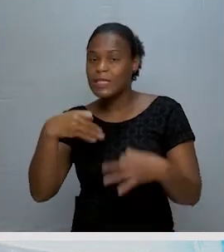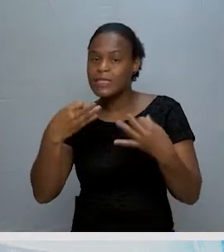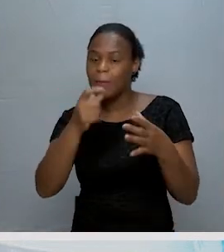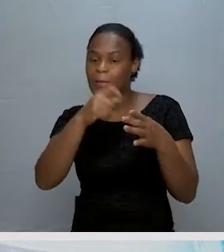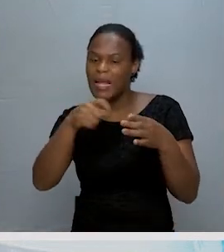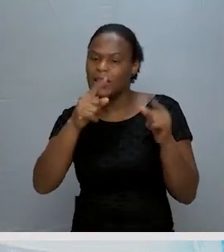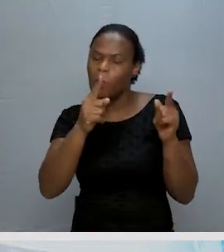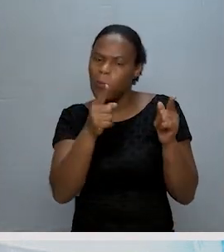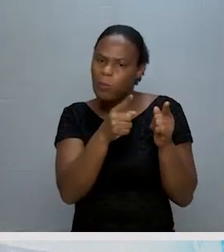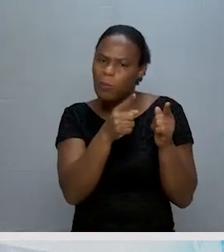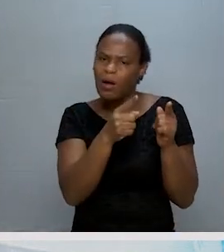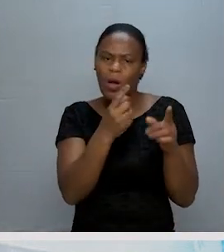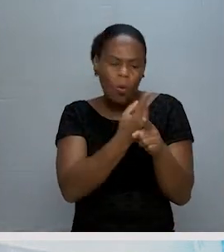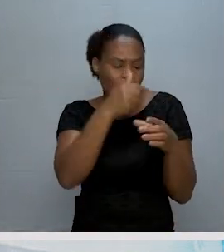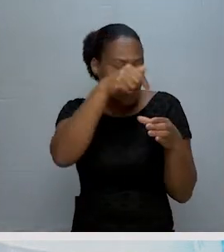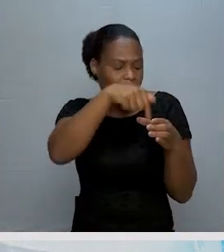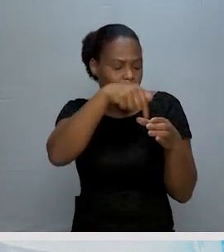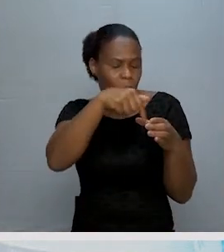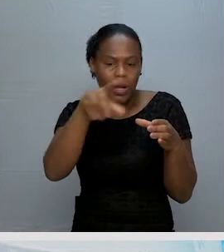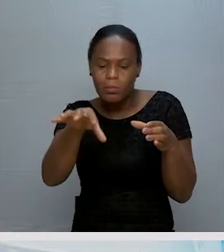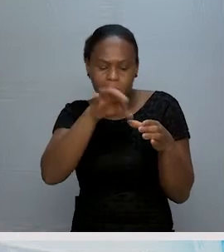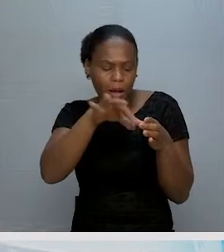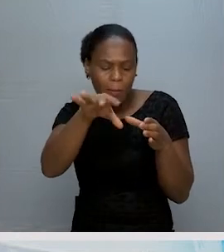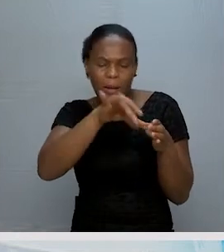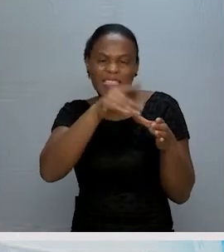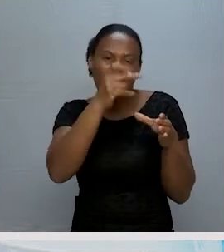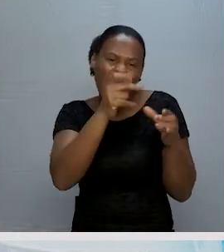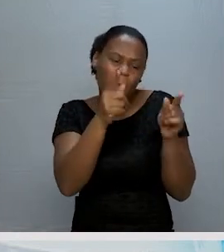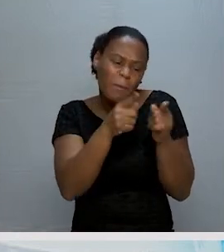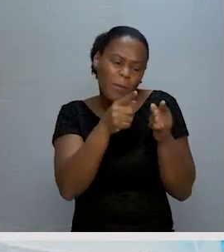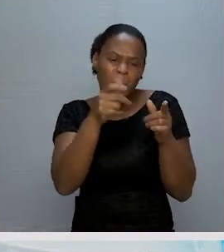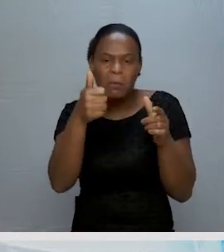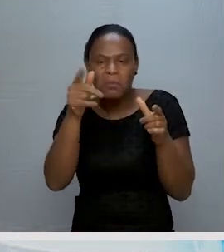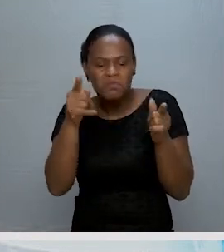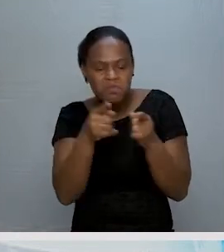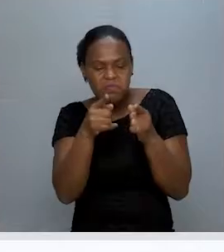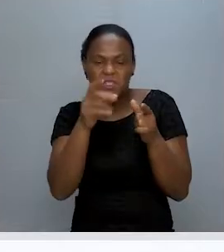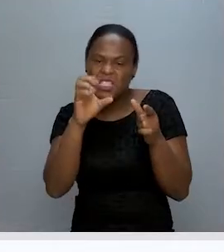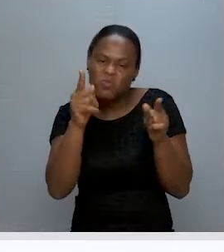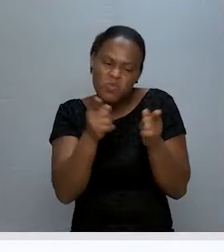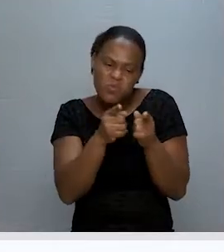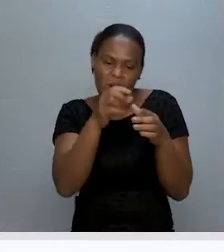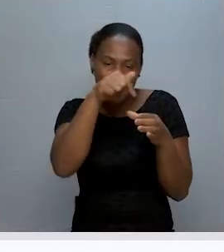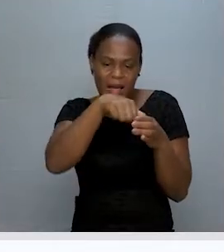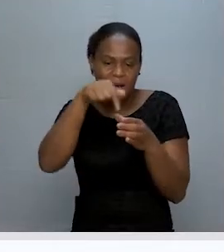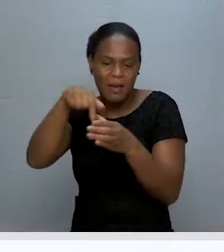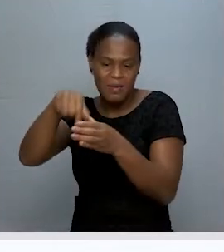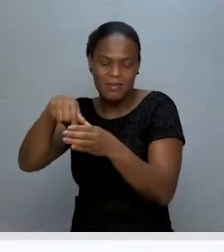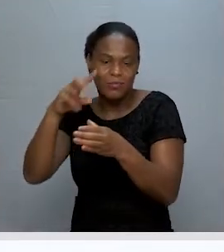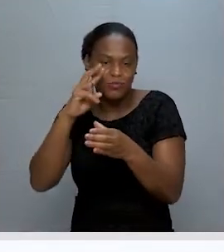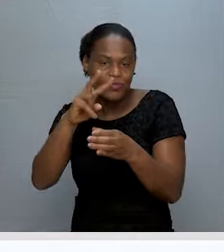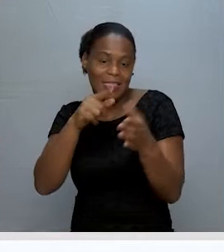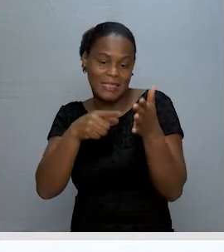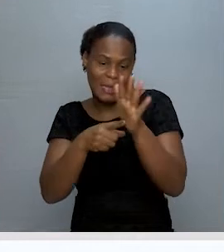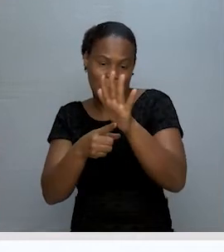disso, escrevemos os elementos que compõem esse conjunto sempre com letras minúsculas. Os exemplos ali nós temos